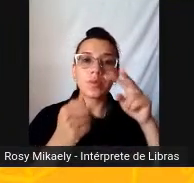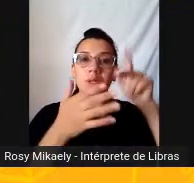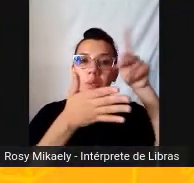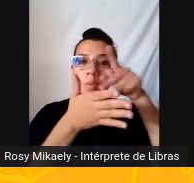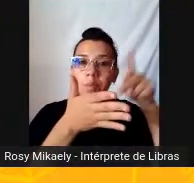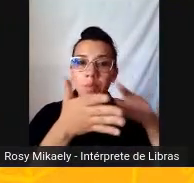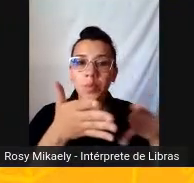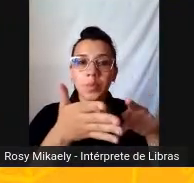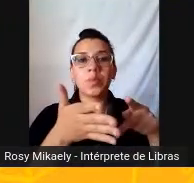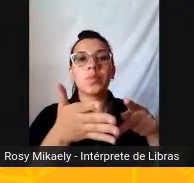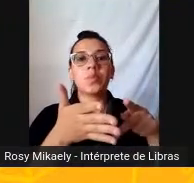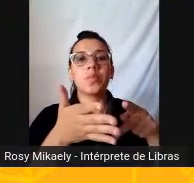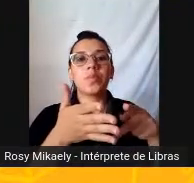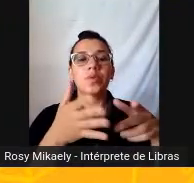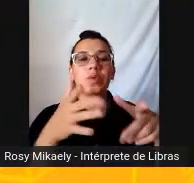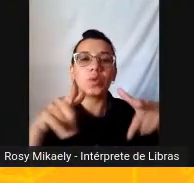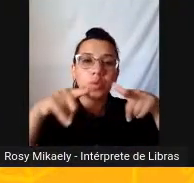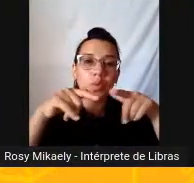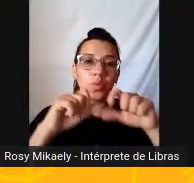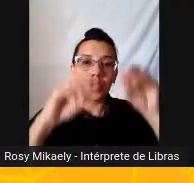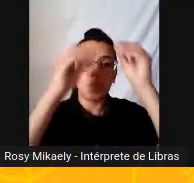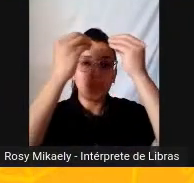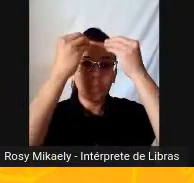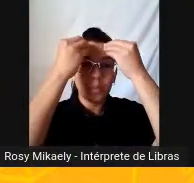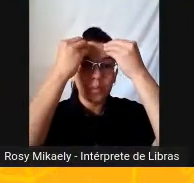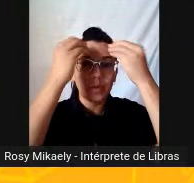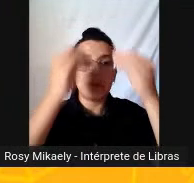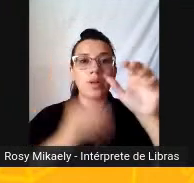a letra A A gente já pode descartar Não é isso?